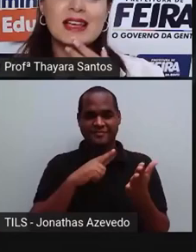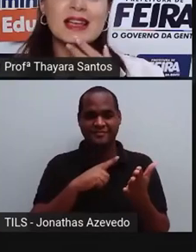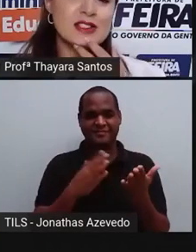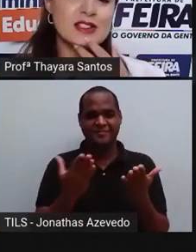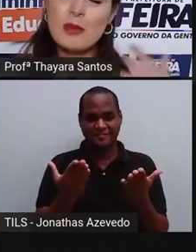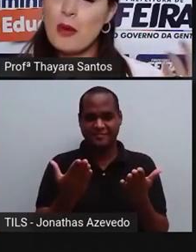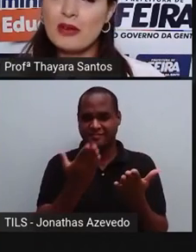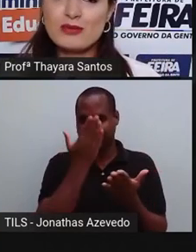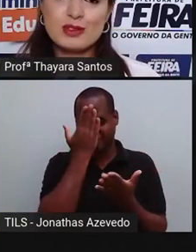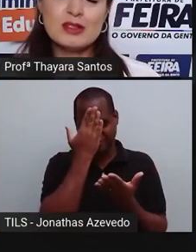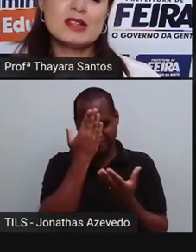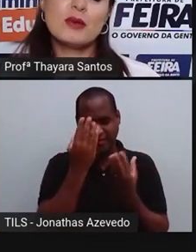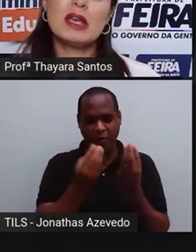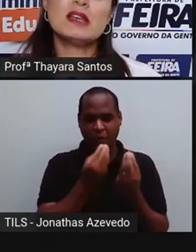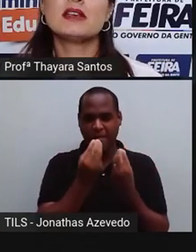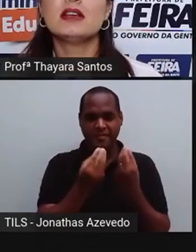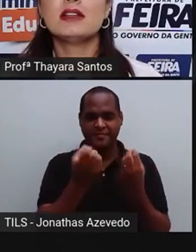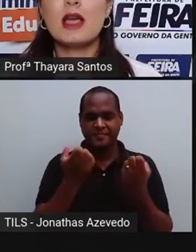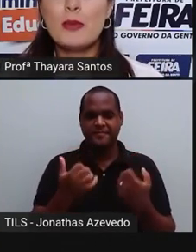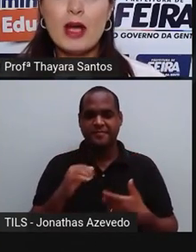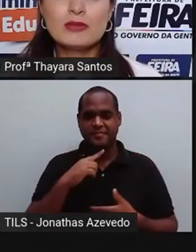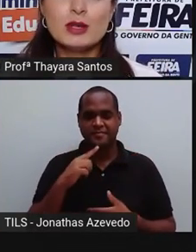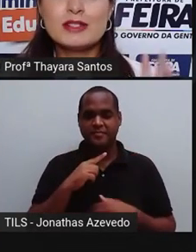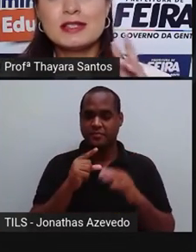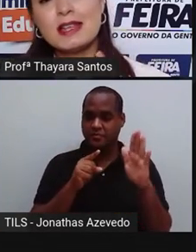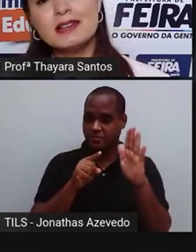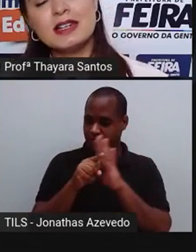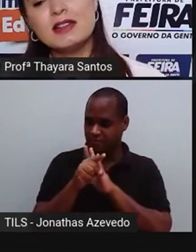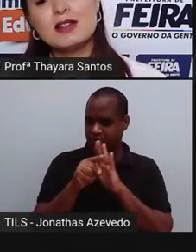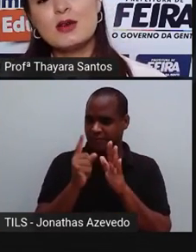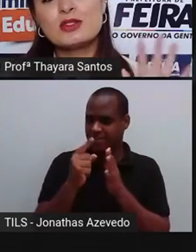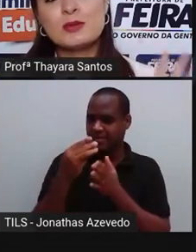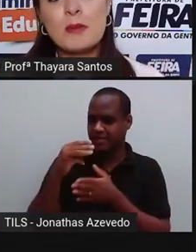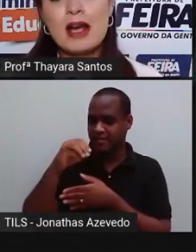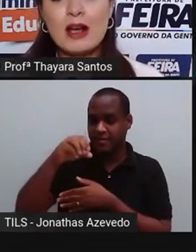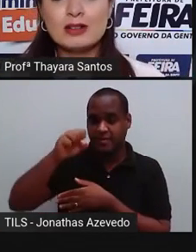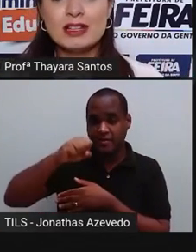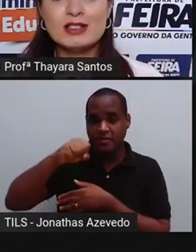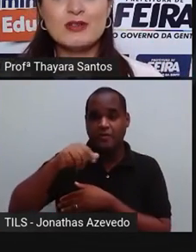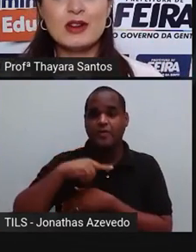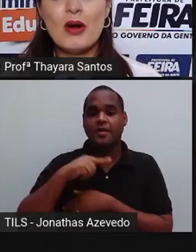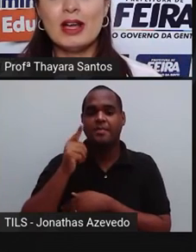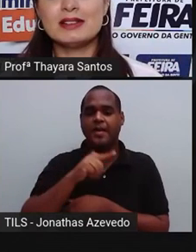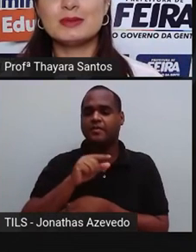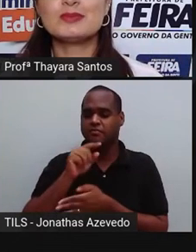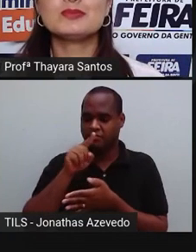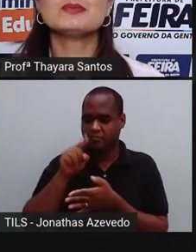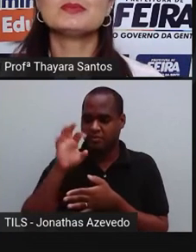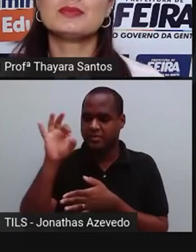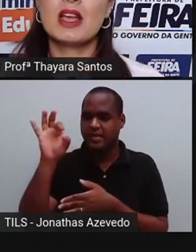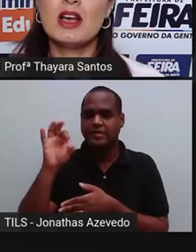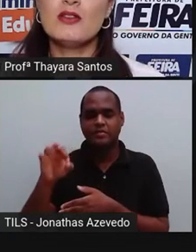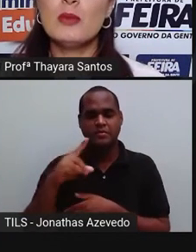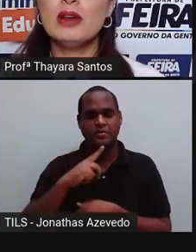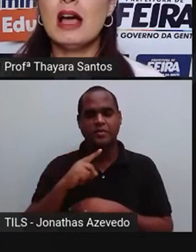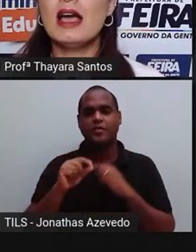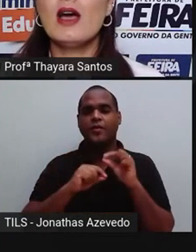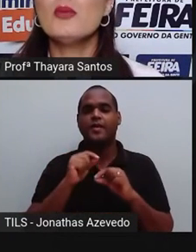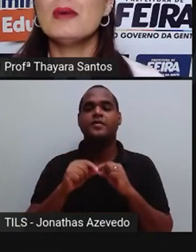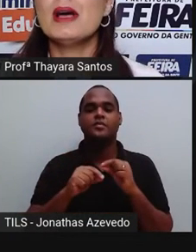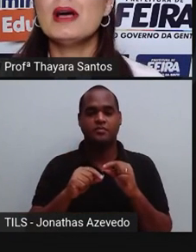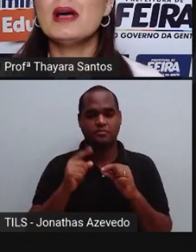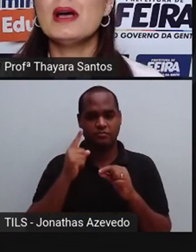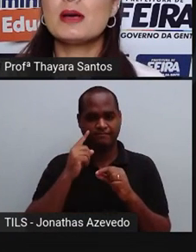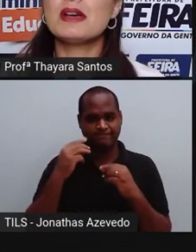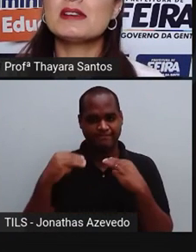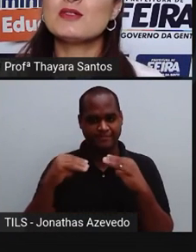Vocês já sabem como é que funciona esse quiz. Tem a pergunta, vocês têm 30 segundos para marcar a alternativa correta. Vamos lá. É